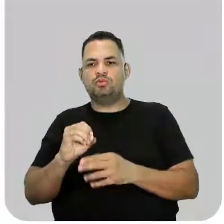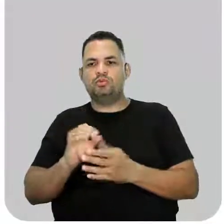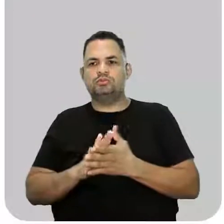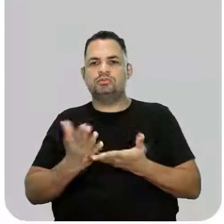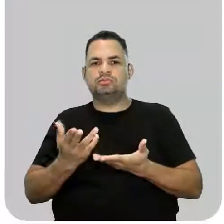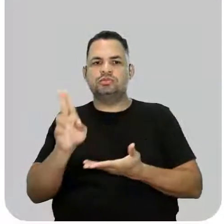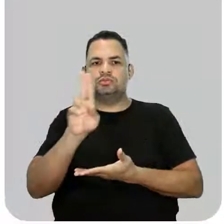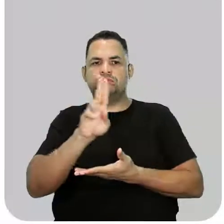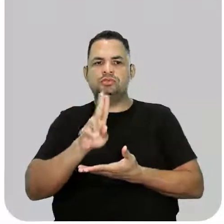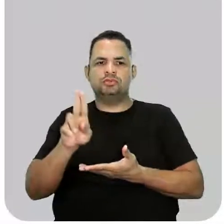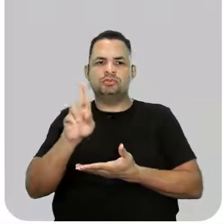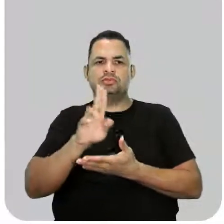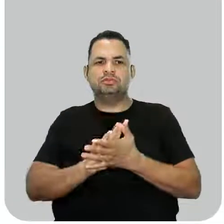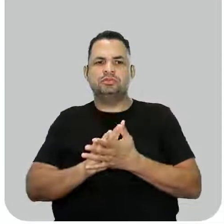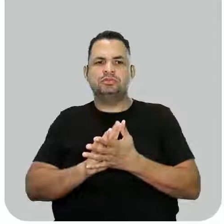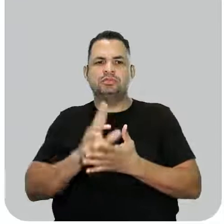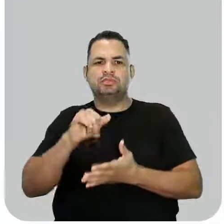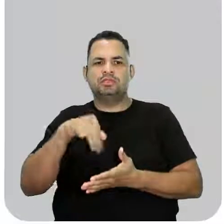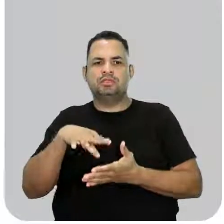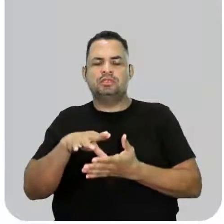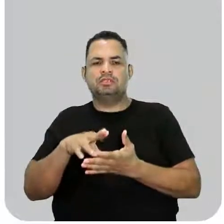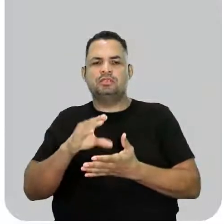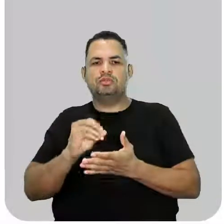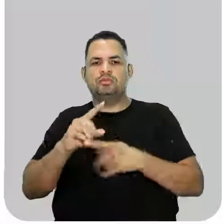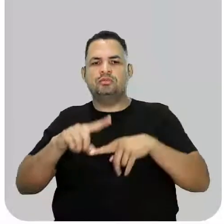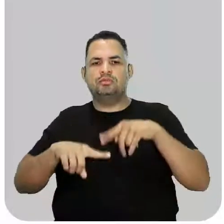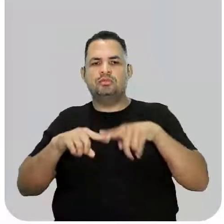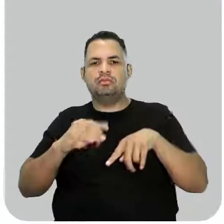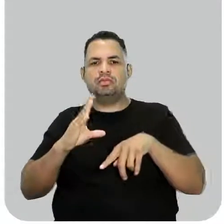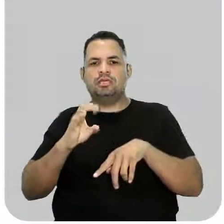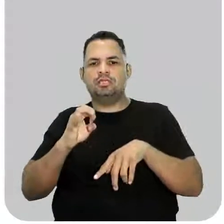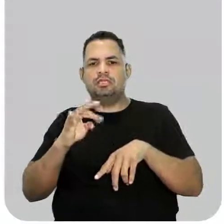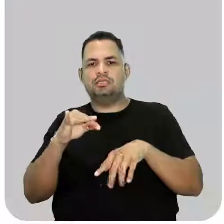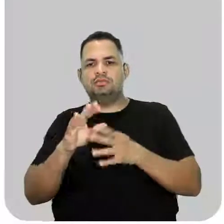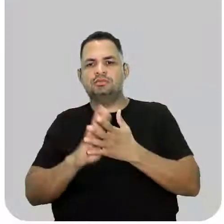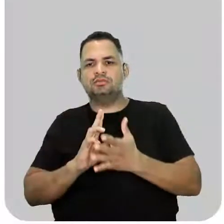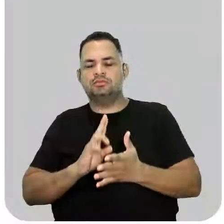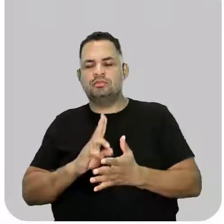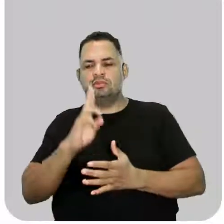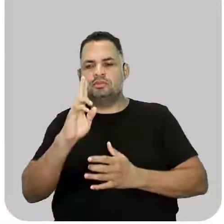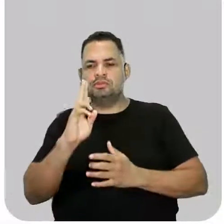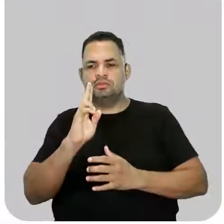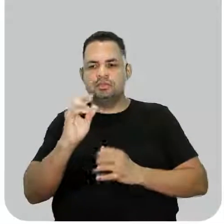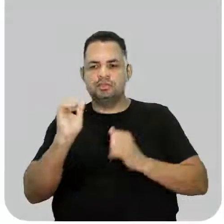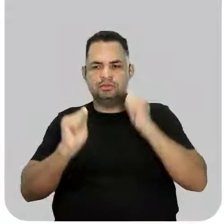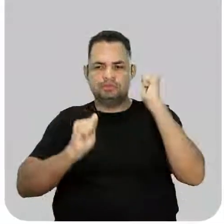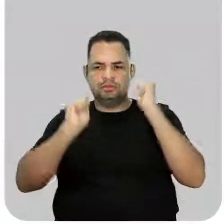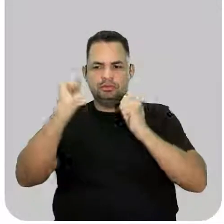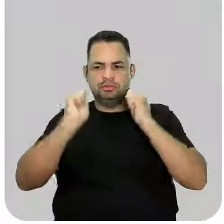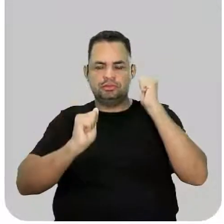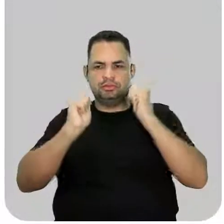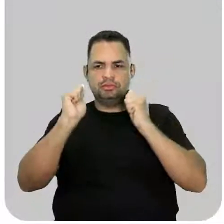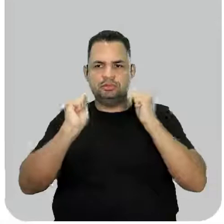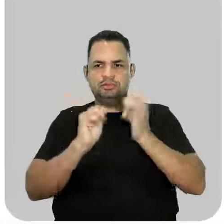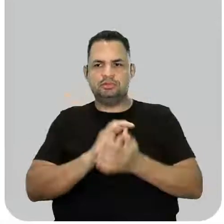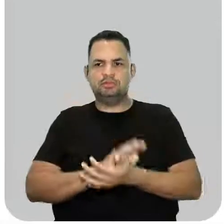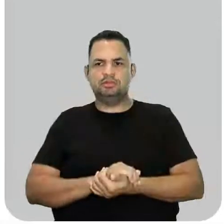como na utilização de nanomateriais catalíticos nos processos industriais.